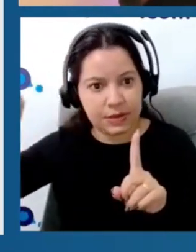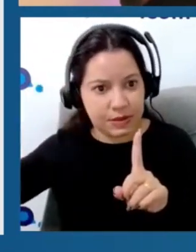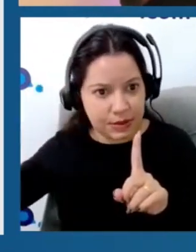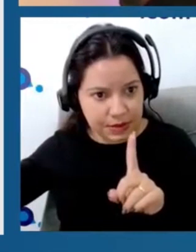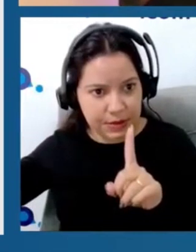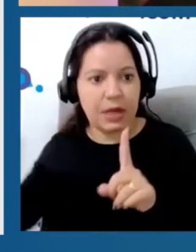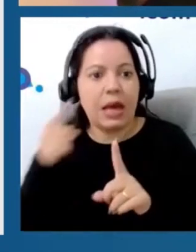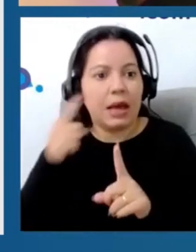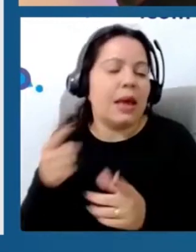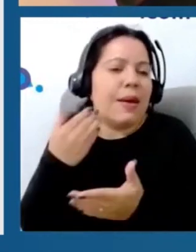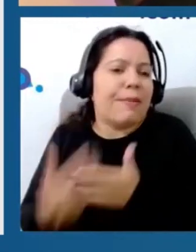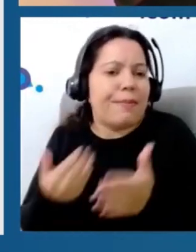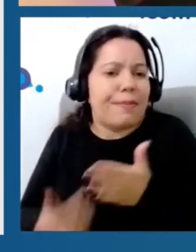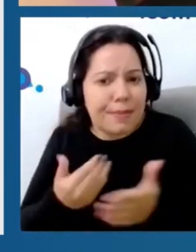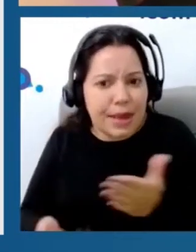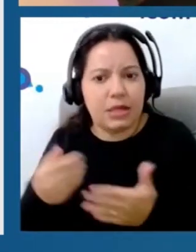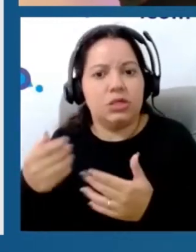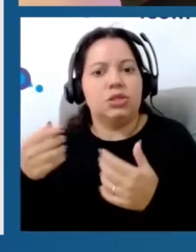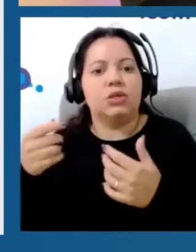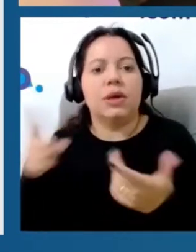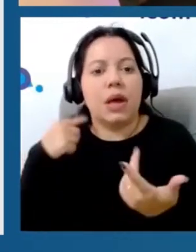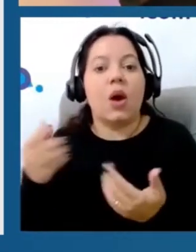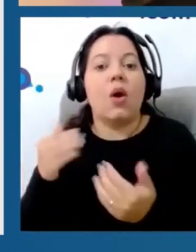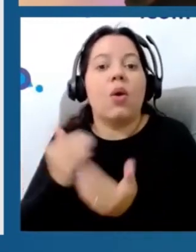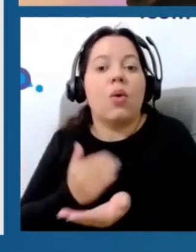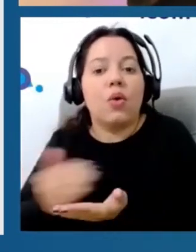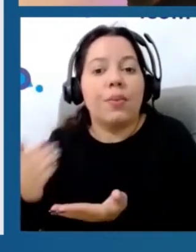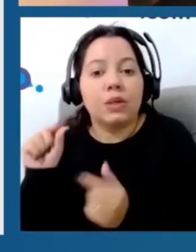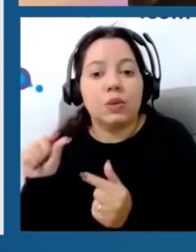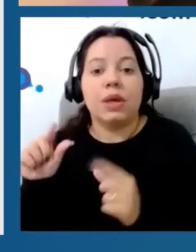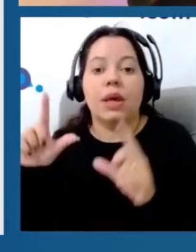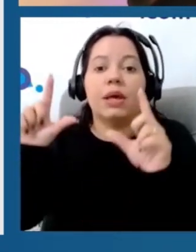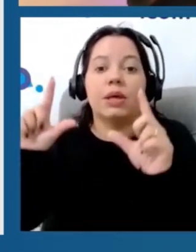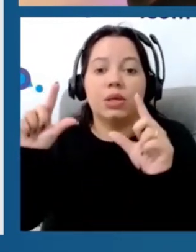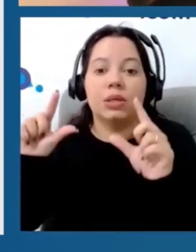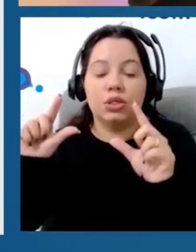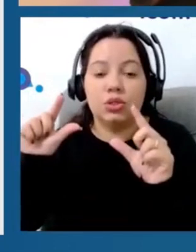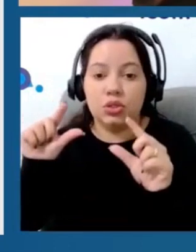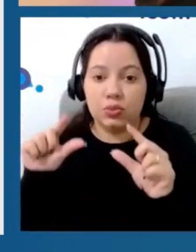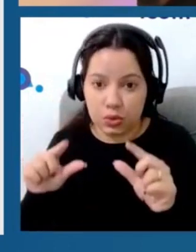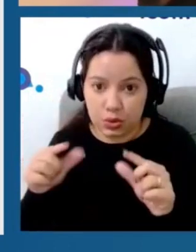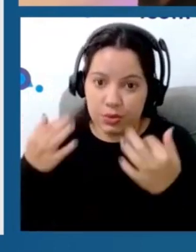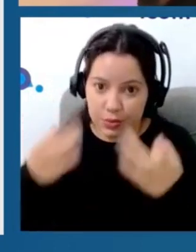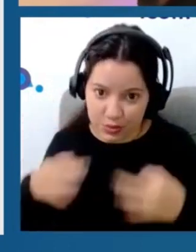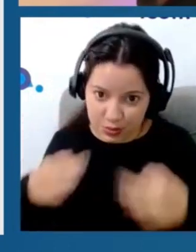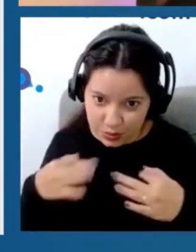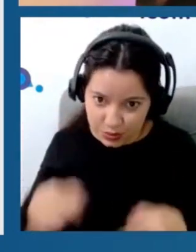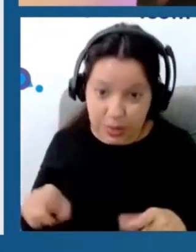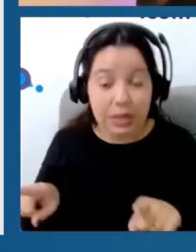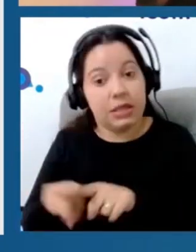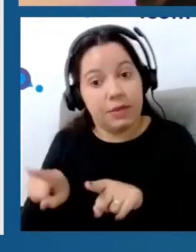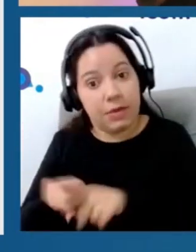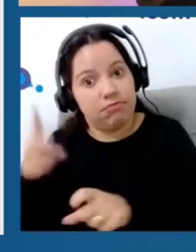uma perda de efetividade. Então, a gente começa a ter uma perda, uma redução da eficiência ao longo do tempo, fora a tolerância cruzada,